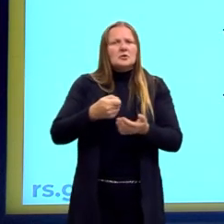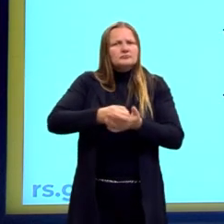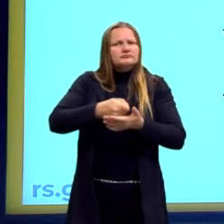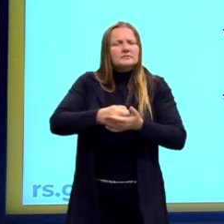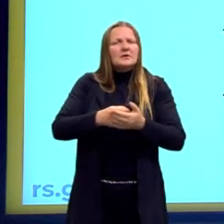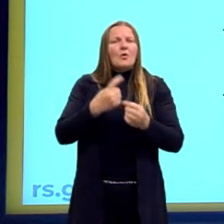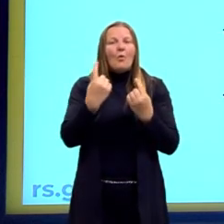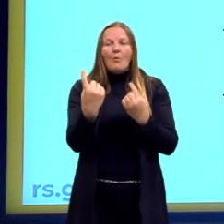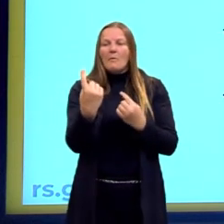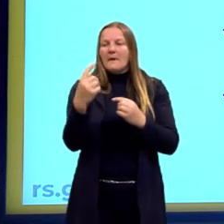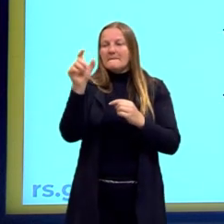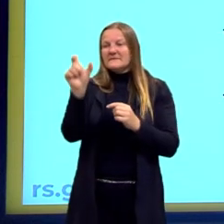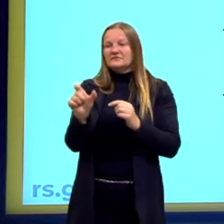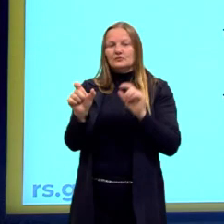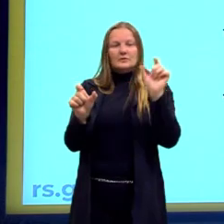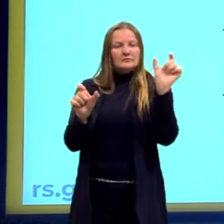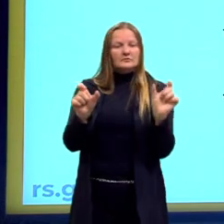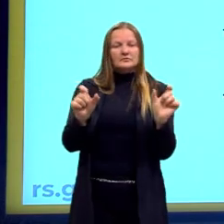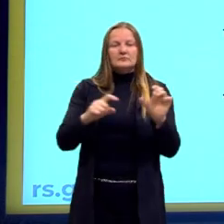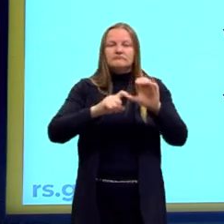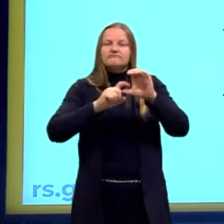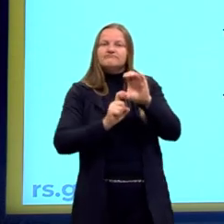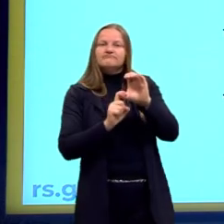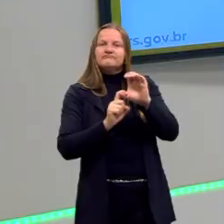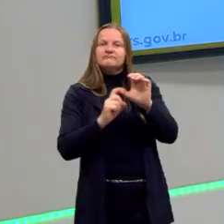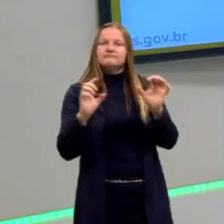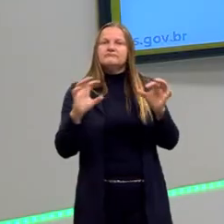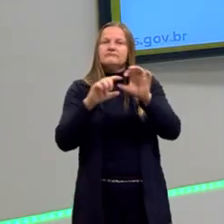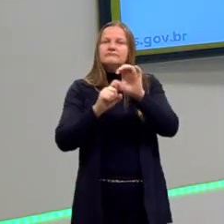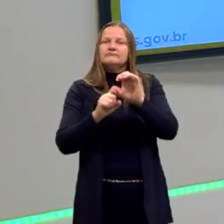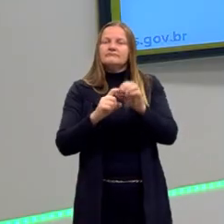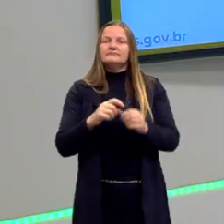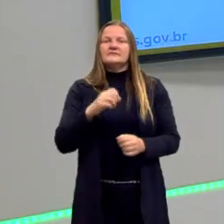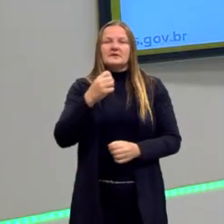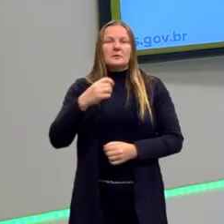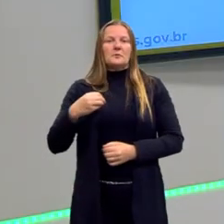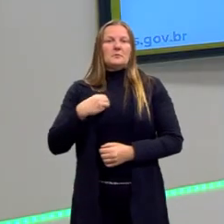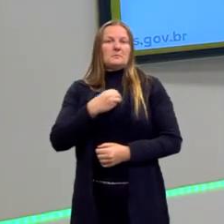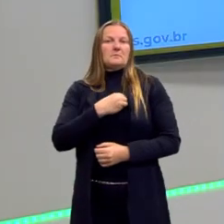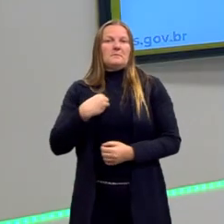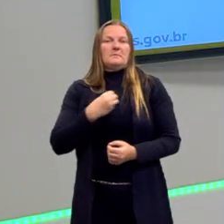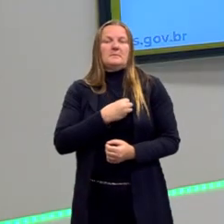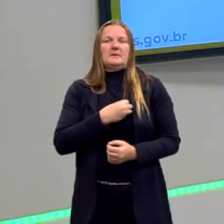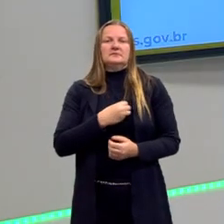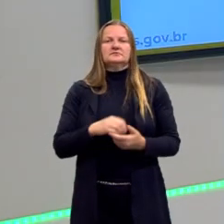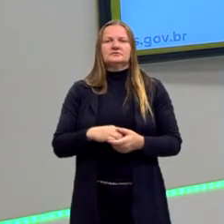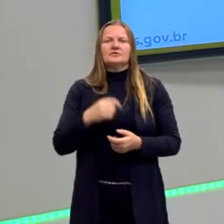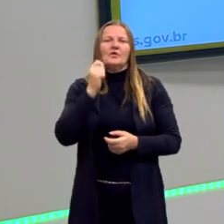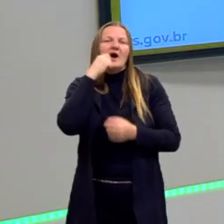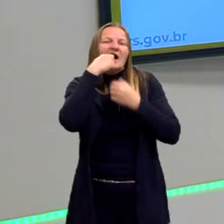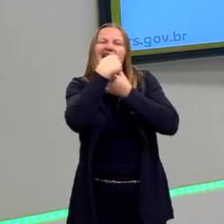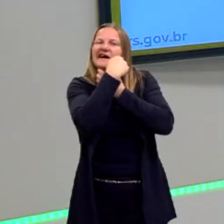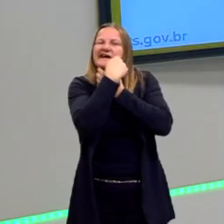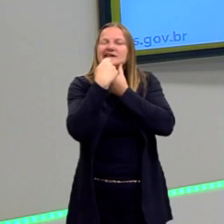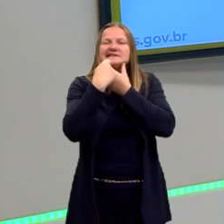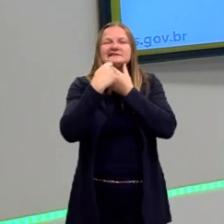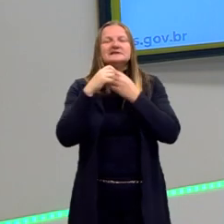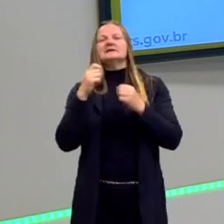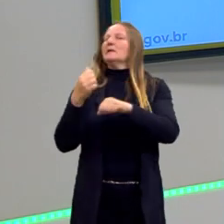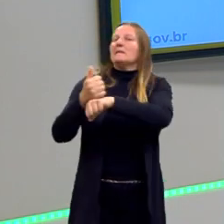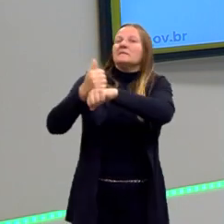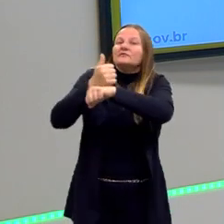dependerem um do outro. Você pode observar, um consultório médico, um consultório dentário, cada um desses